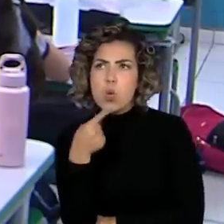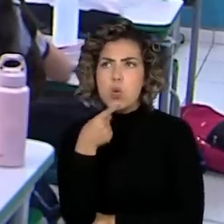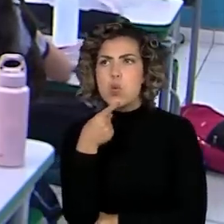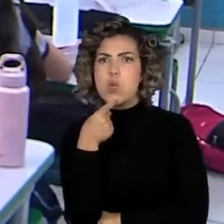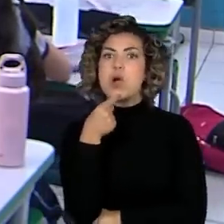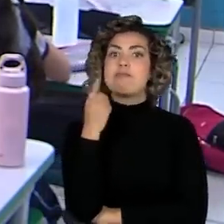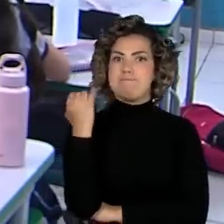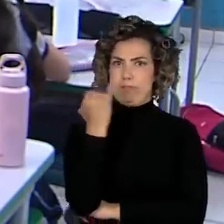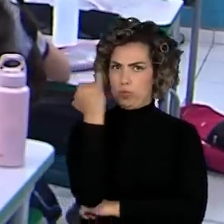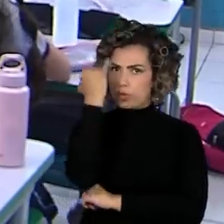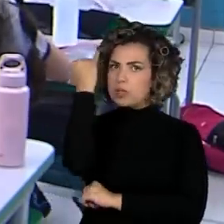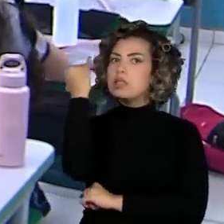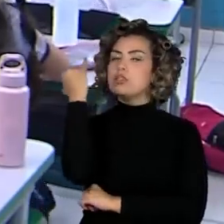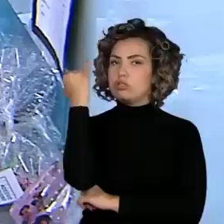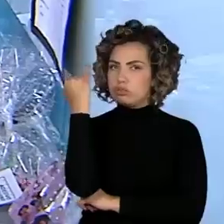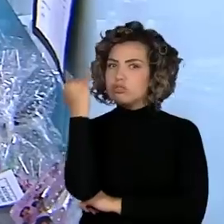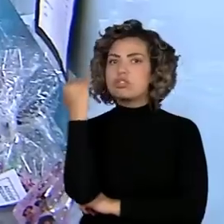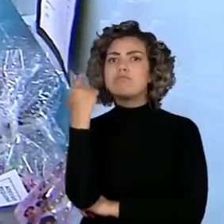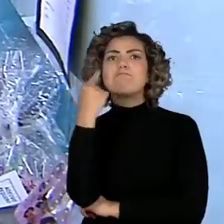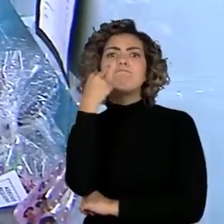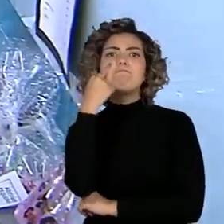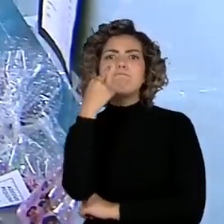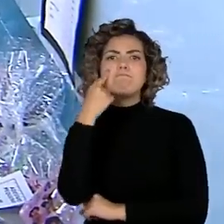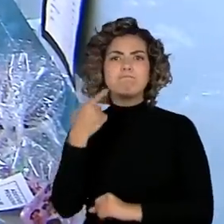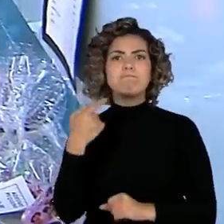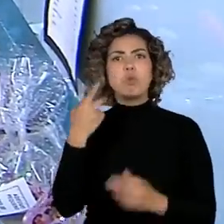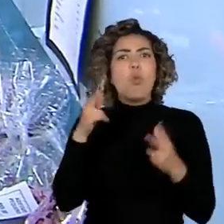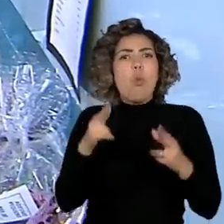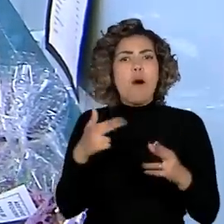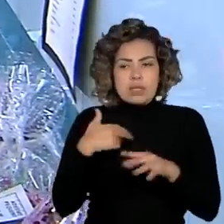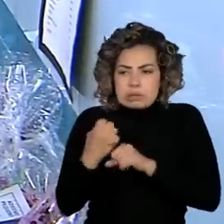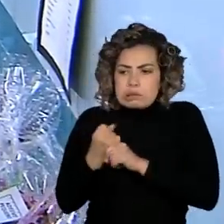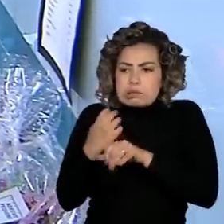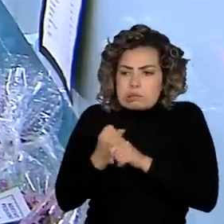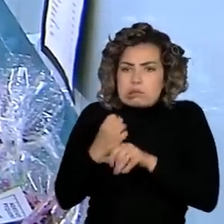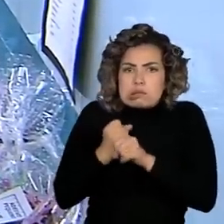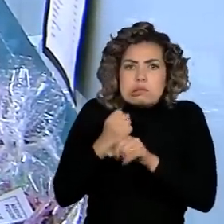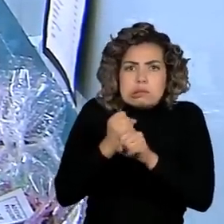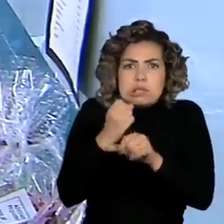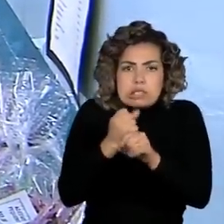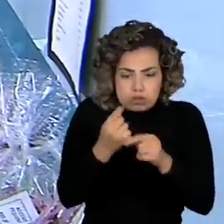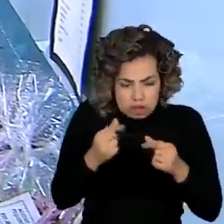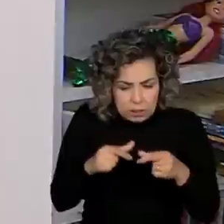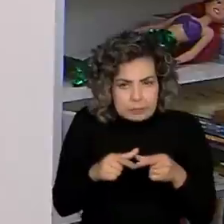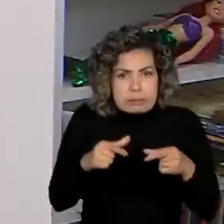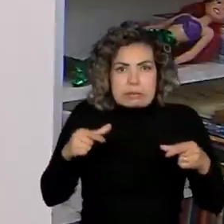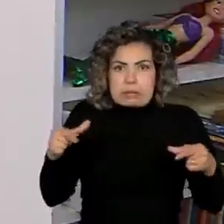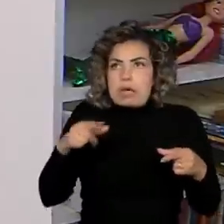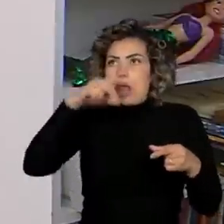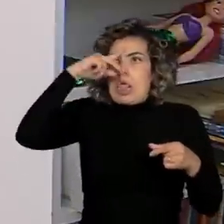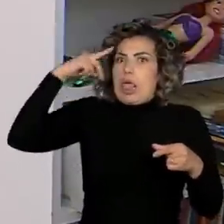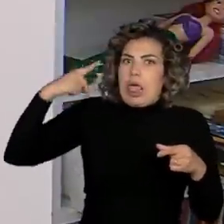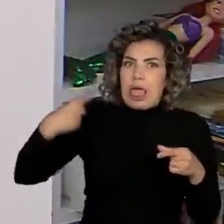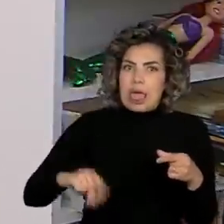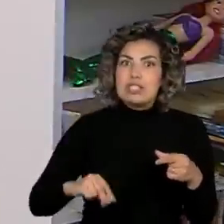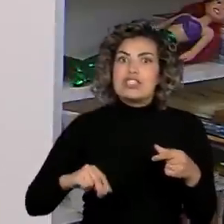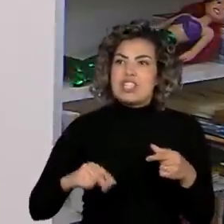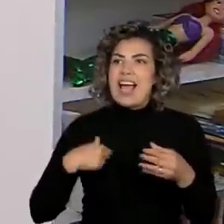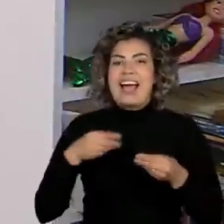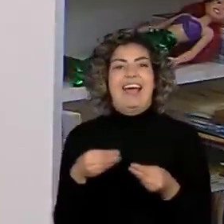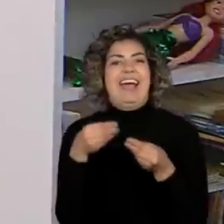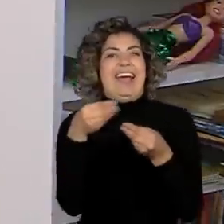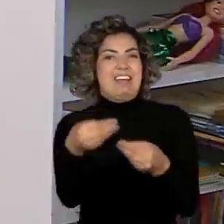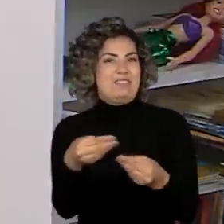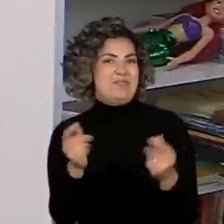entendem e atribuem valor pelo próprio trabalho de conseguir as coisas. Depois a gente trabalha